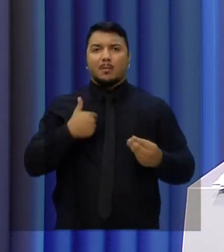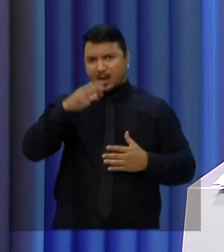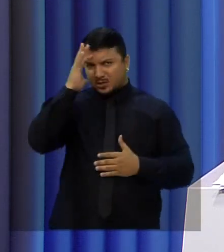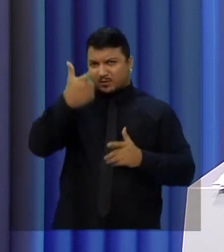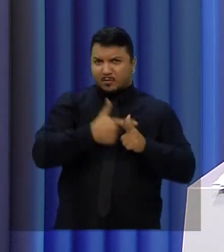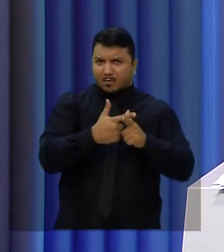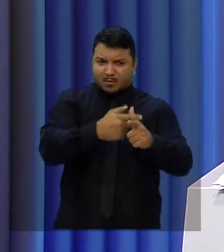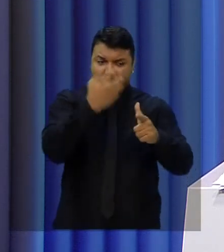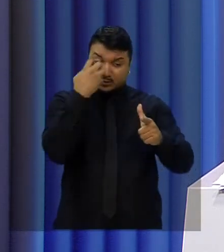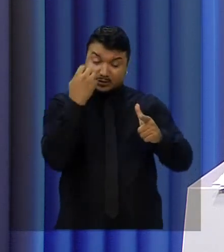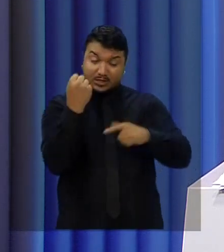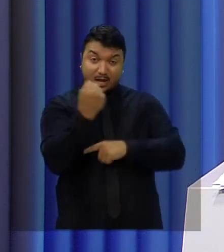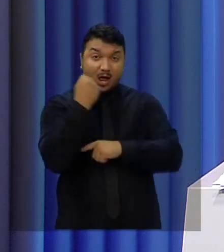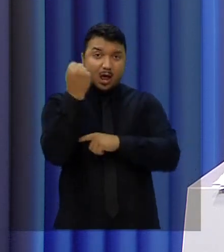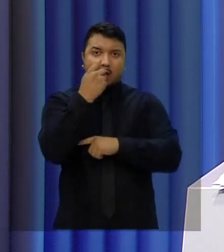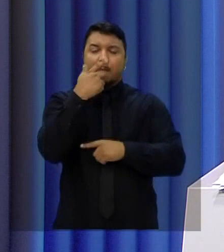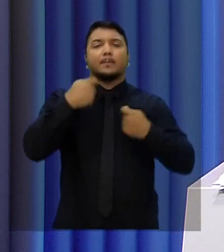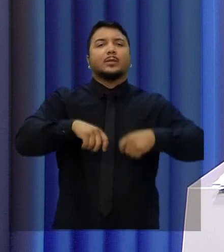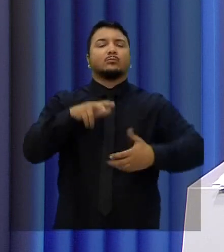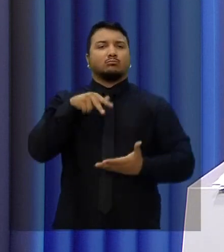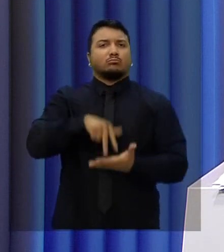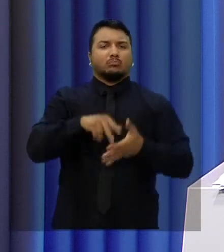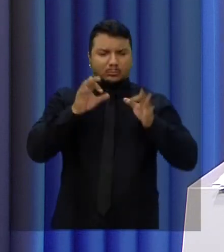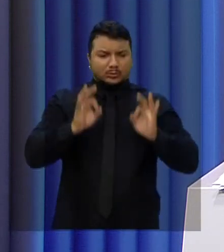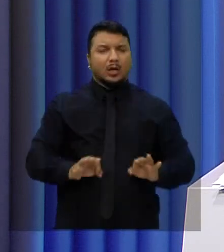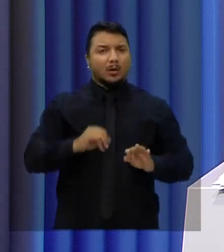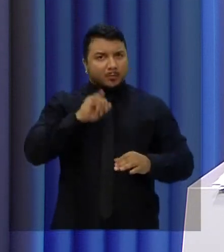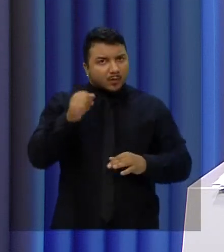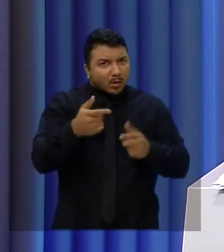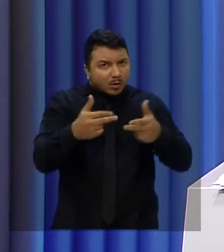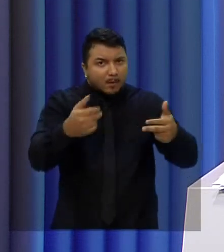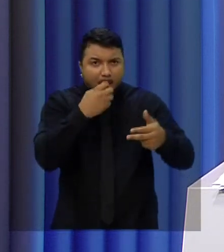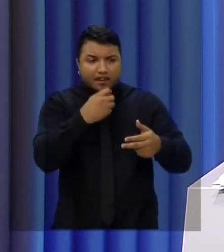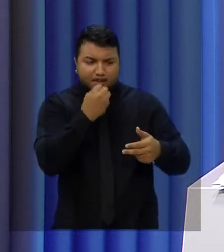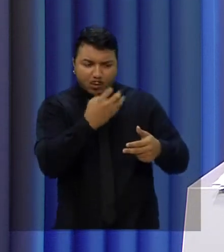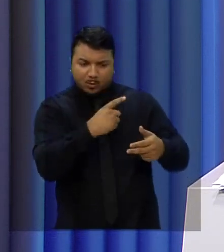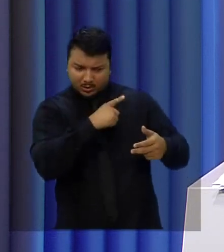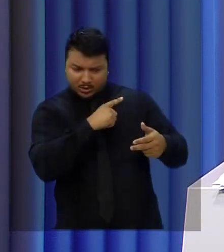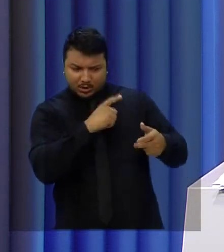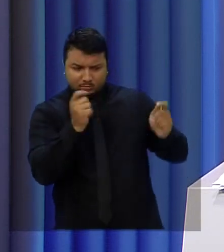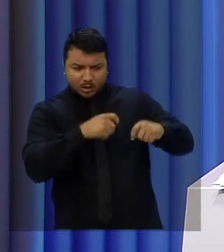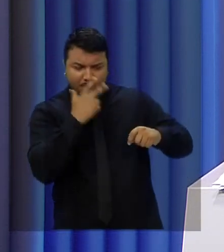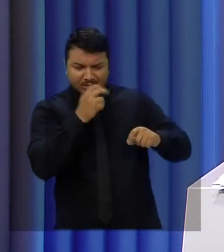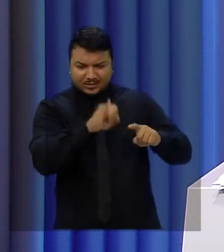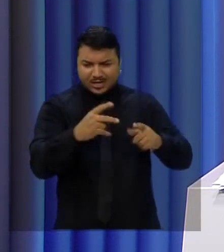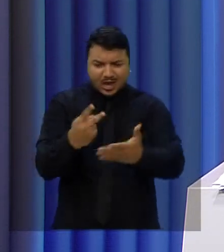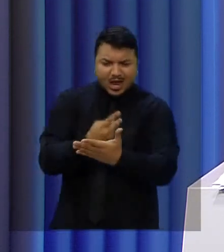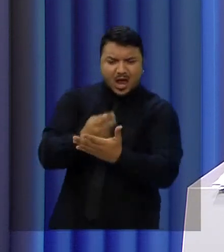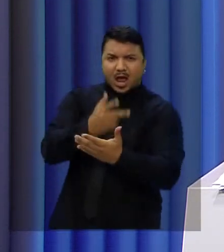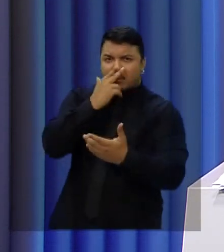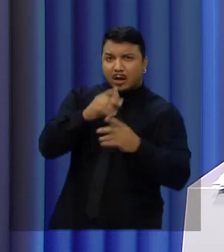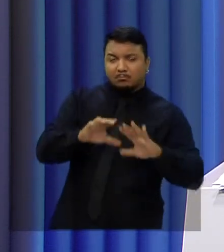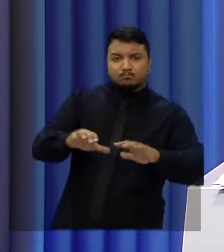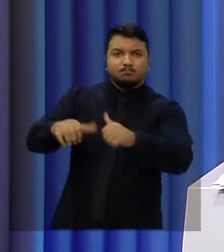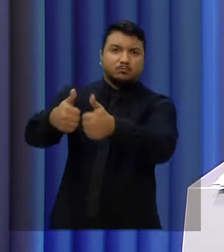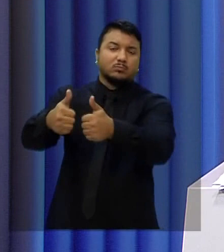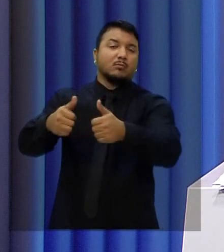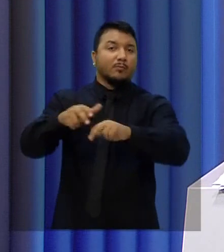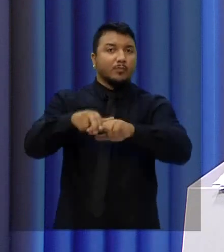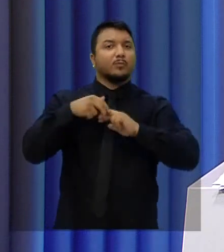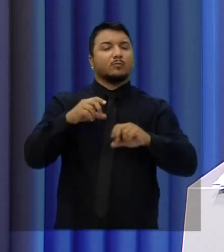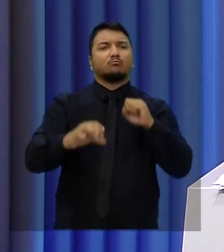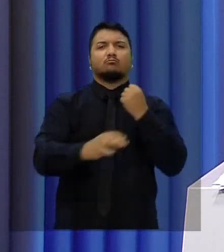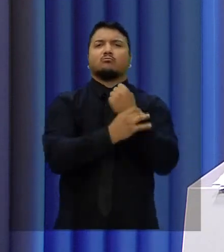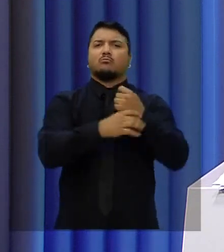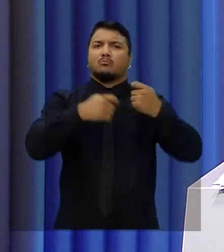tão sério. É com os pés no chão, aproveitando coisas boas e ampliando, corrigindo coisas ruins, mas agindo com pulso firme, com